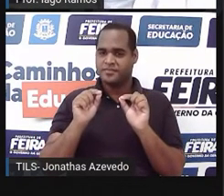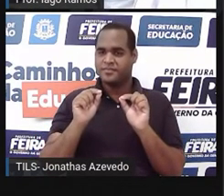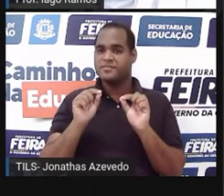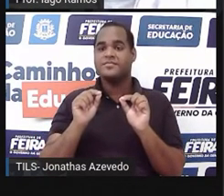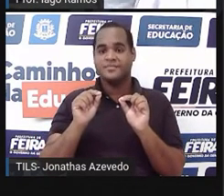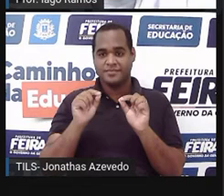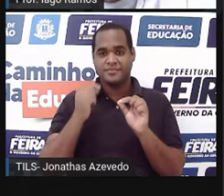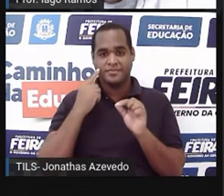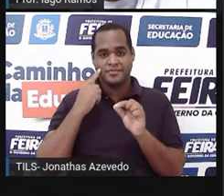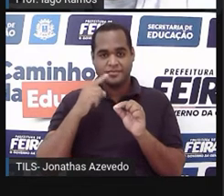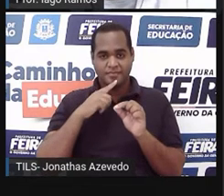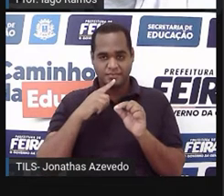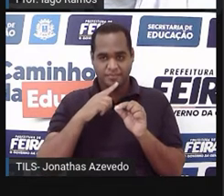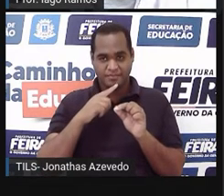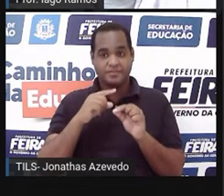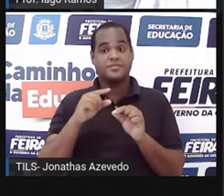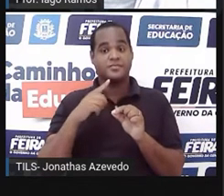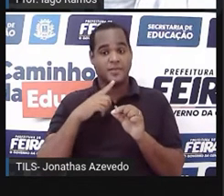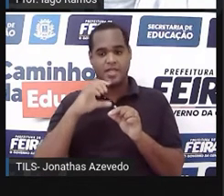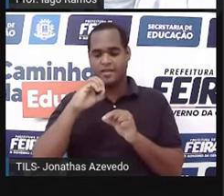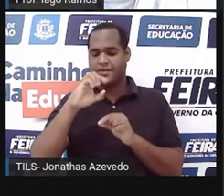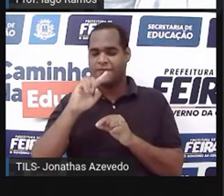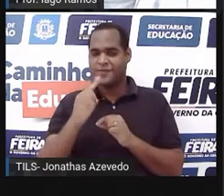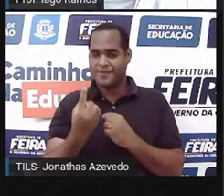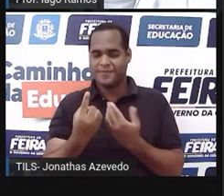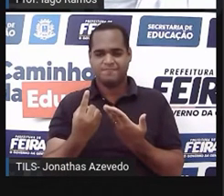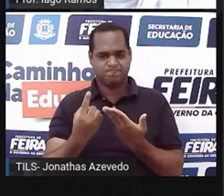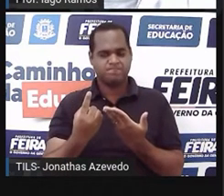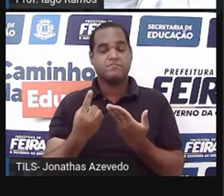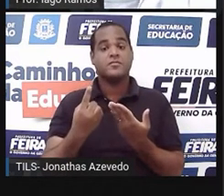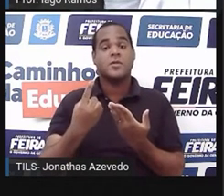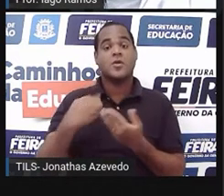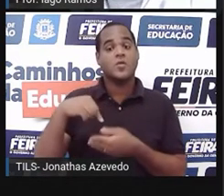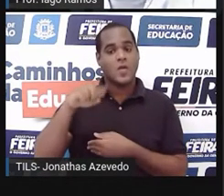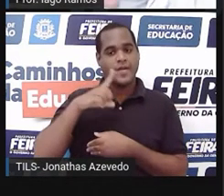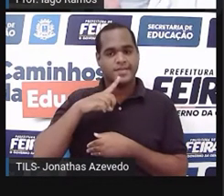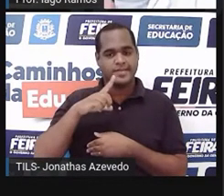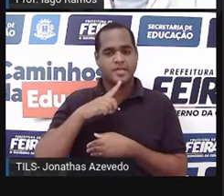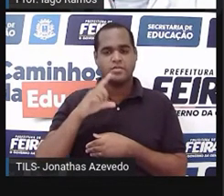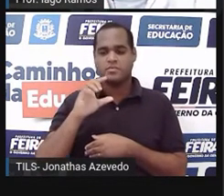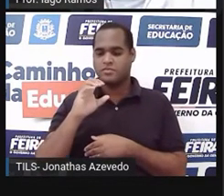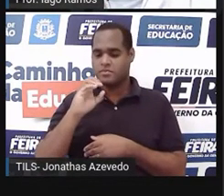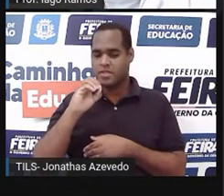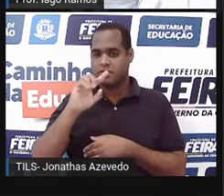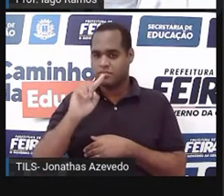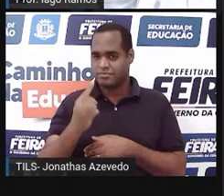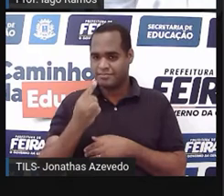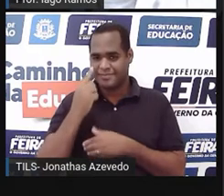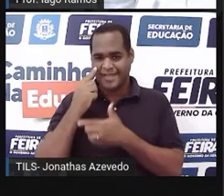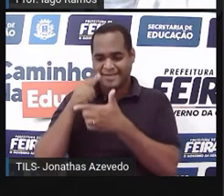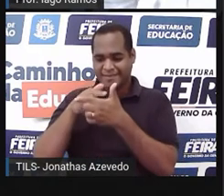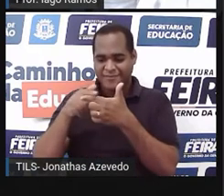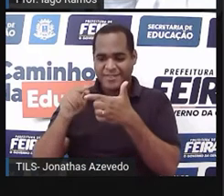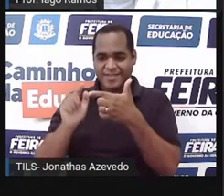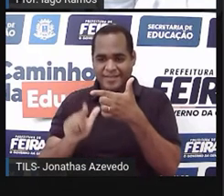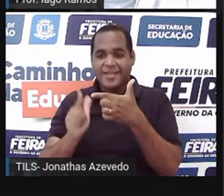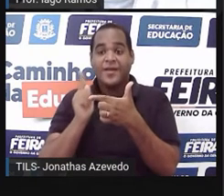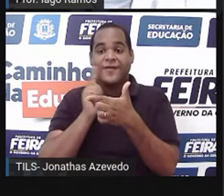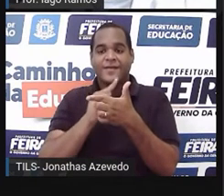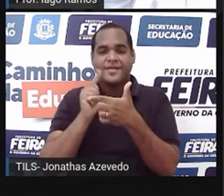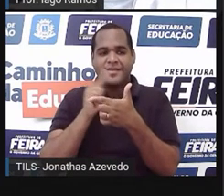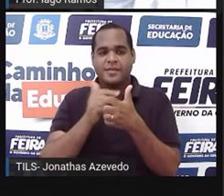um zero e uma vírgula, tá bom? Quando a gente fizer, colocar esse zero no dividendo para conseguir dividir,